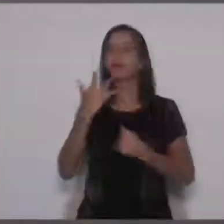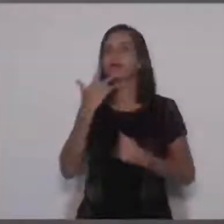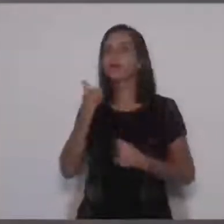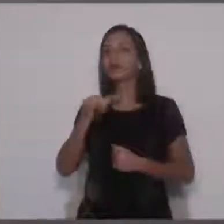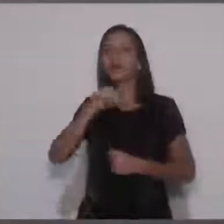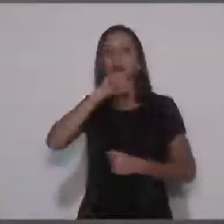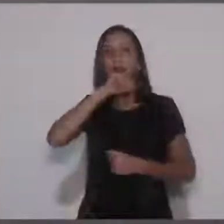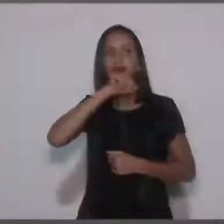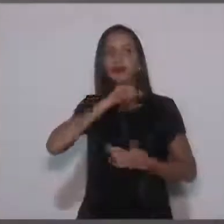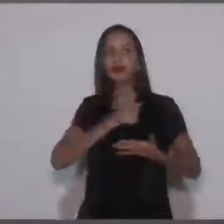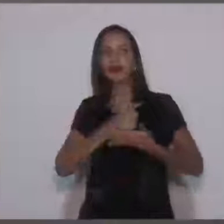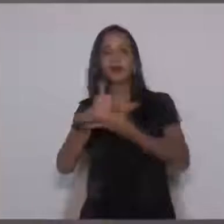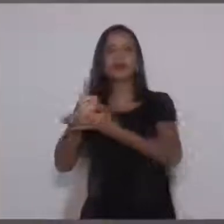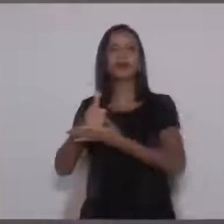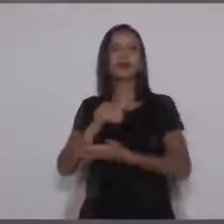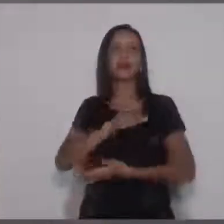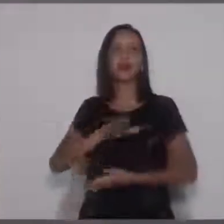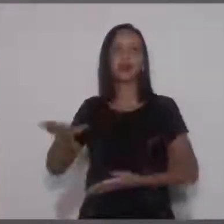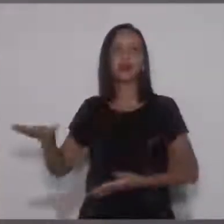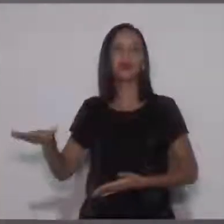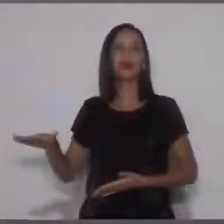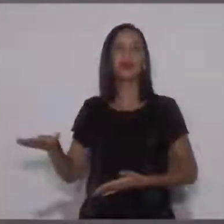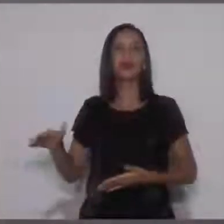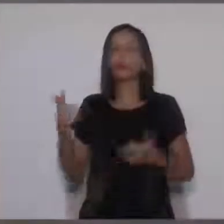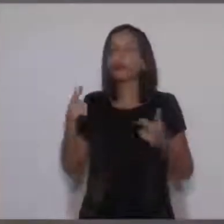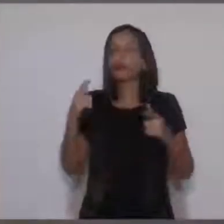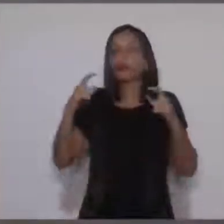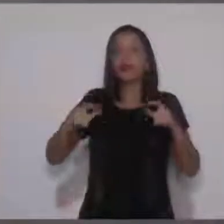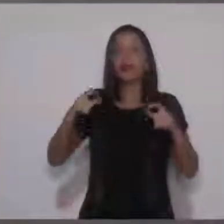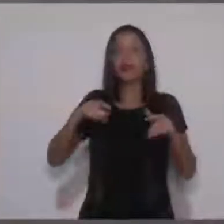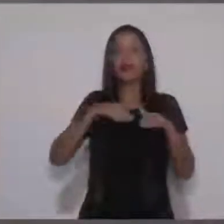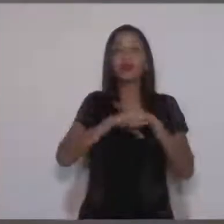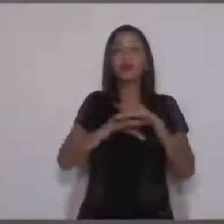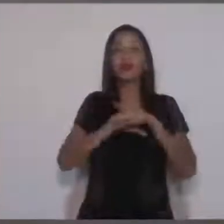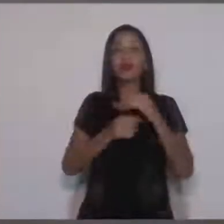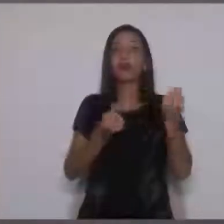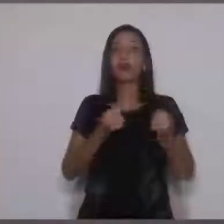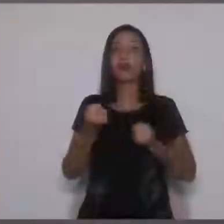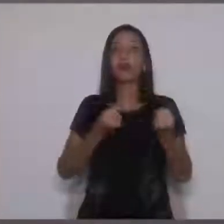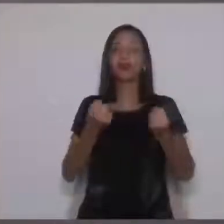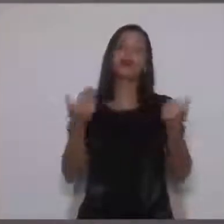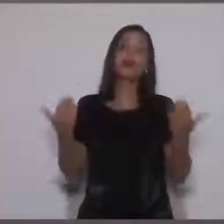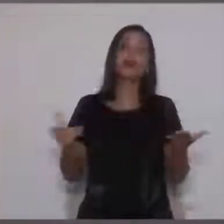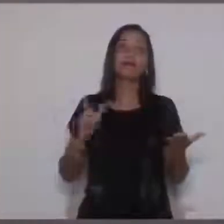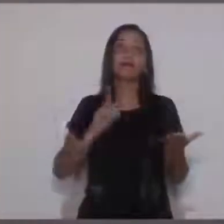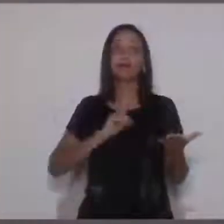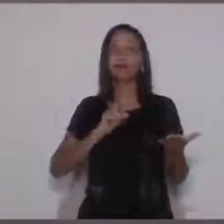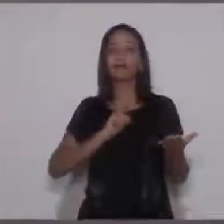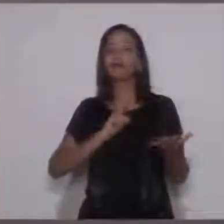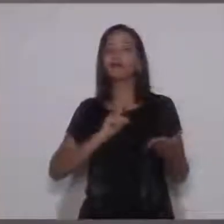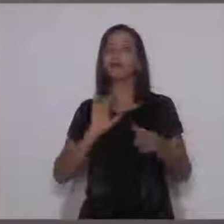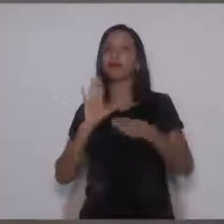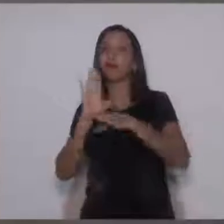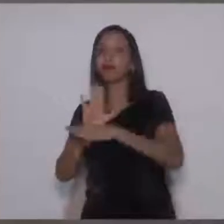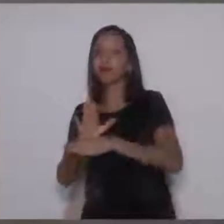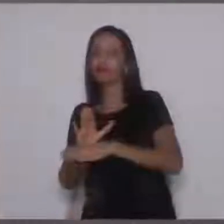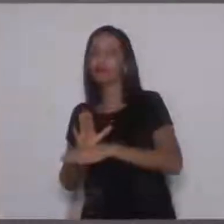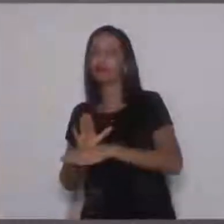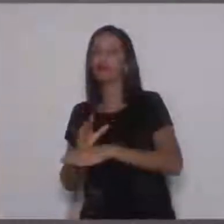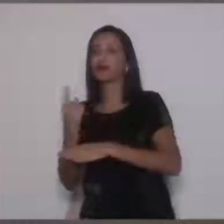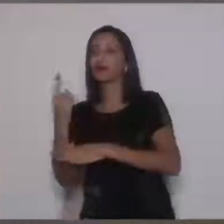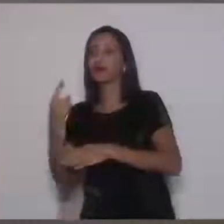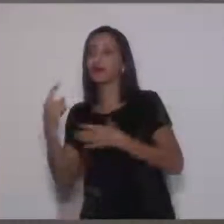e aí também não vai ter onde os pais estacionarem. Então, de repente, gente cobre um santo para desvestir outro.